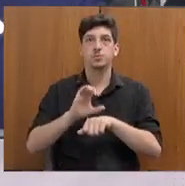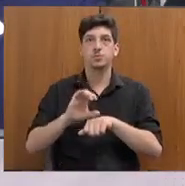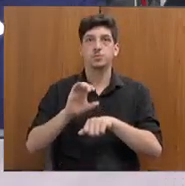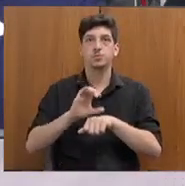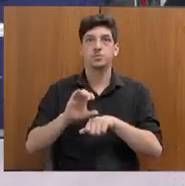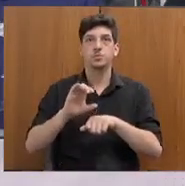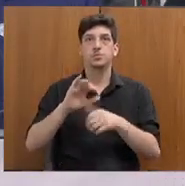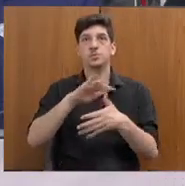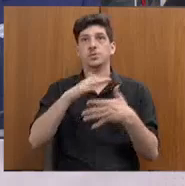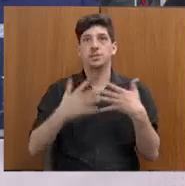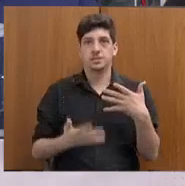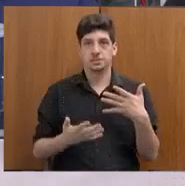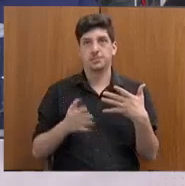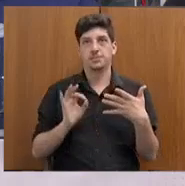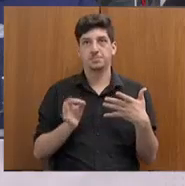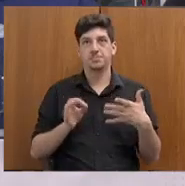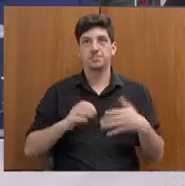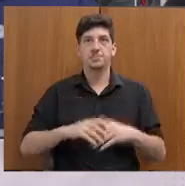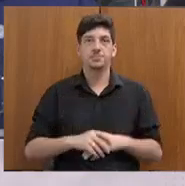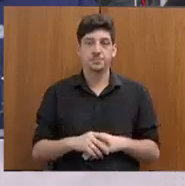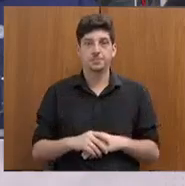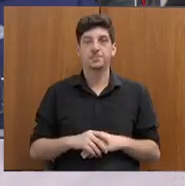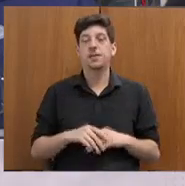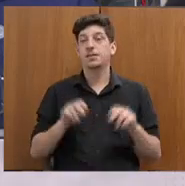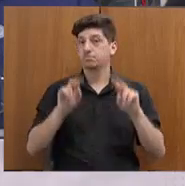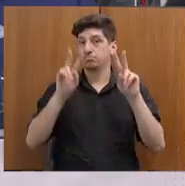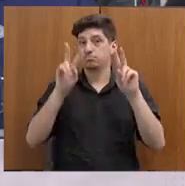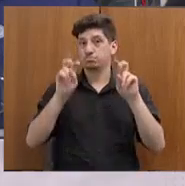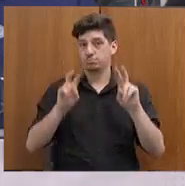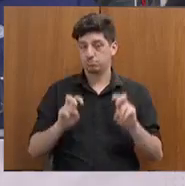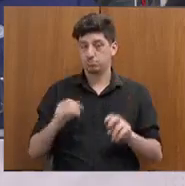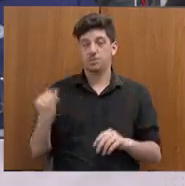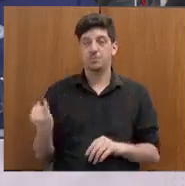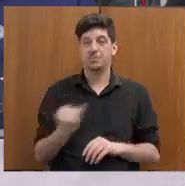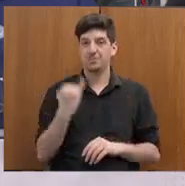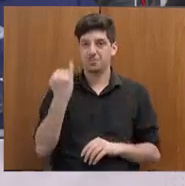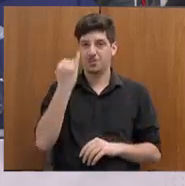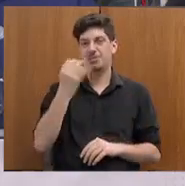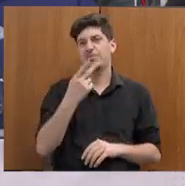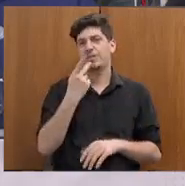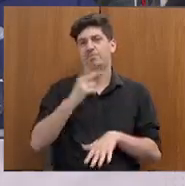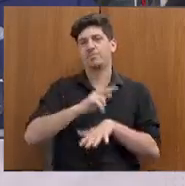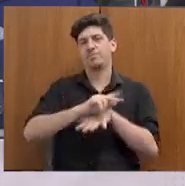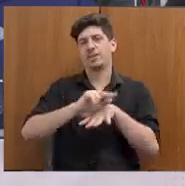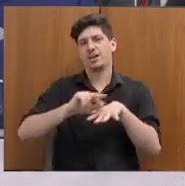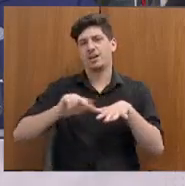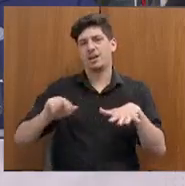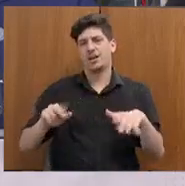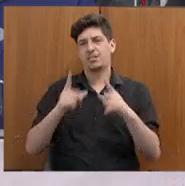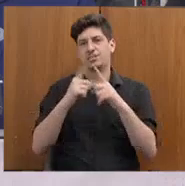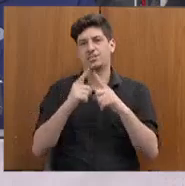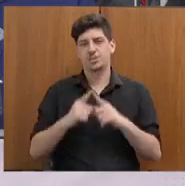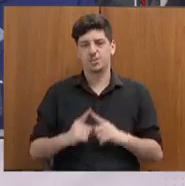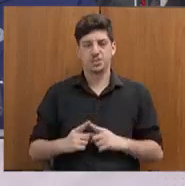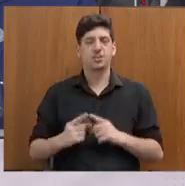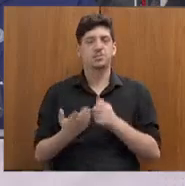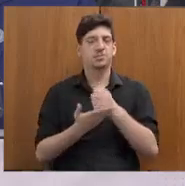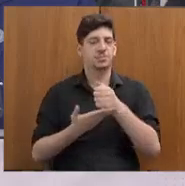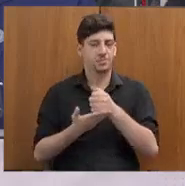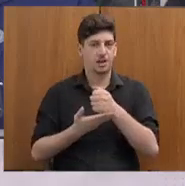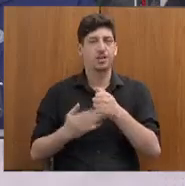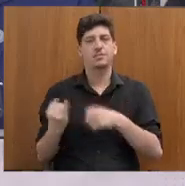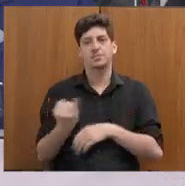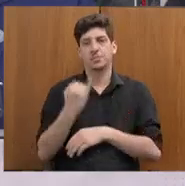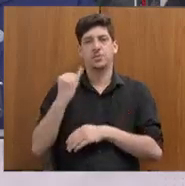Libras. Libras. Então, são assuntos muito importantes. A senhora falou de vários parâmetros fundamentais para os avanços da